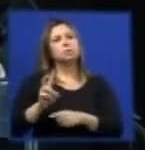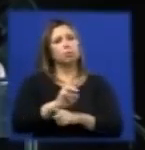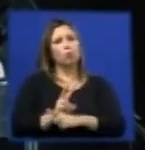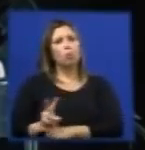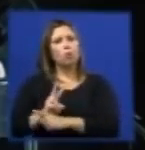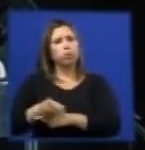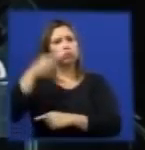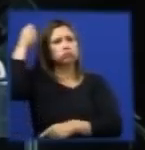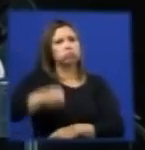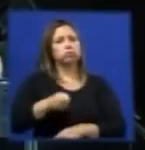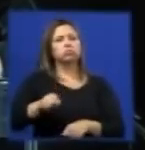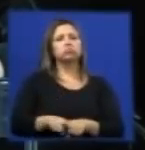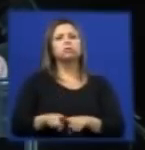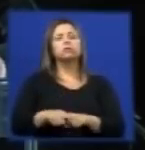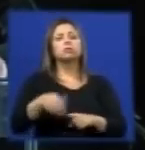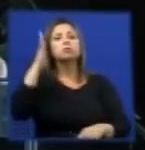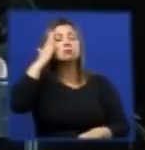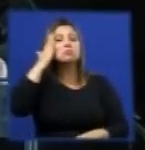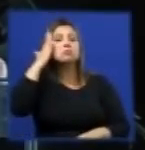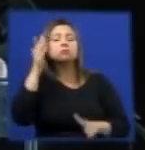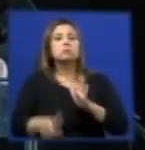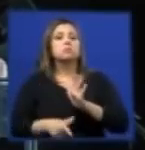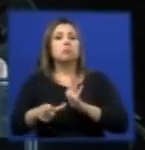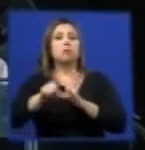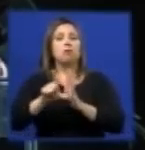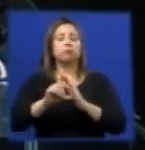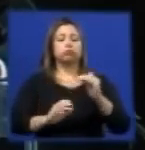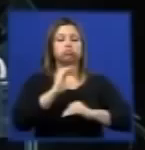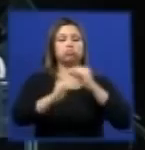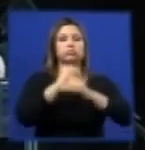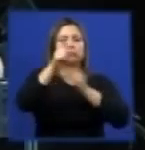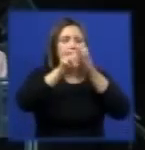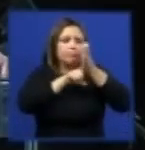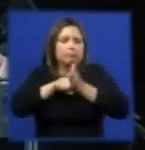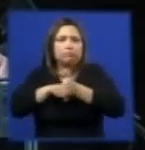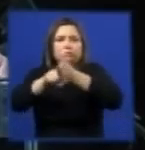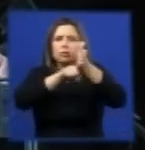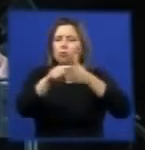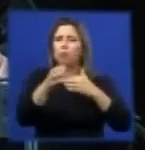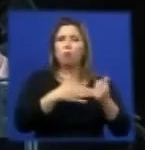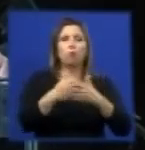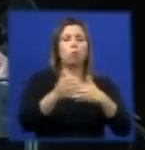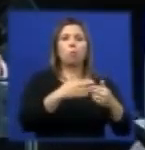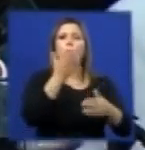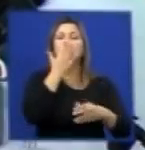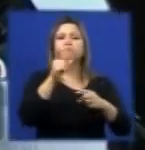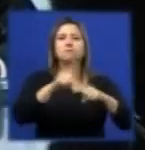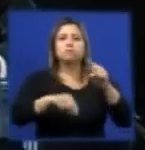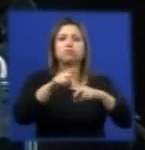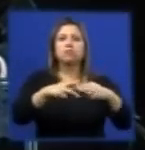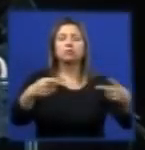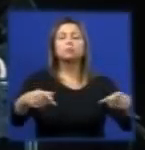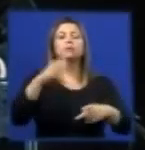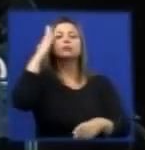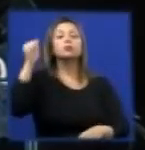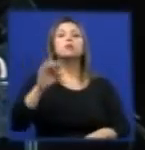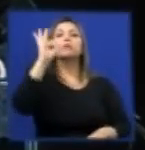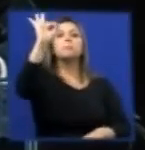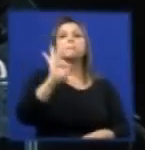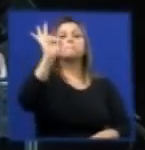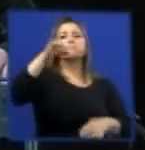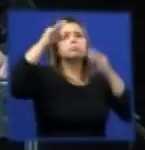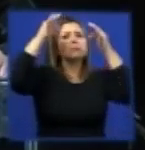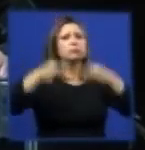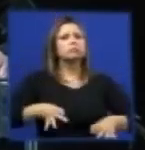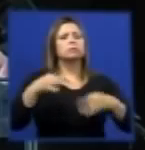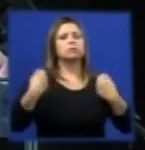e sabem exatamente antes de fazer o processamento, analisando qualquer tipo de resíduo, qual a porcentagem correta